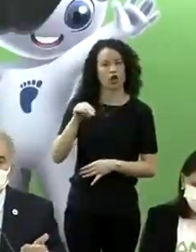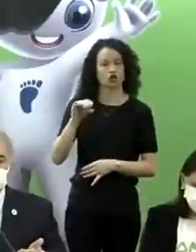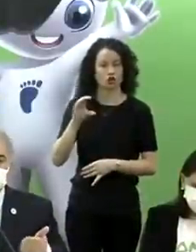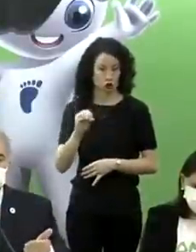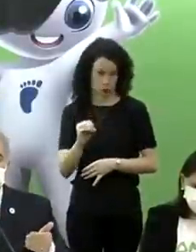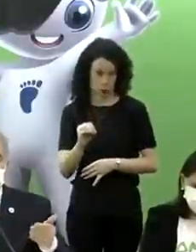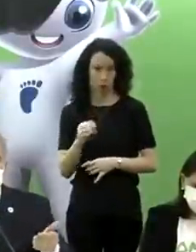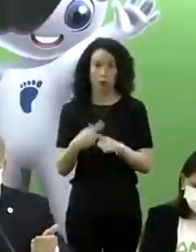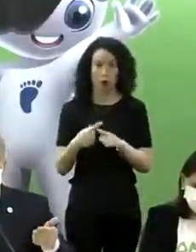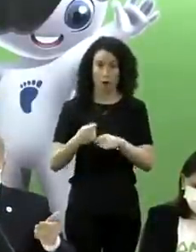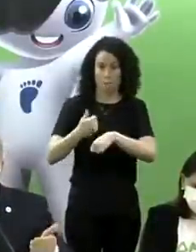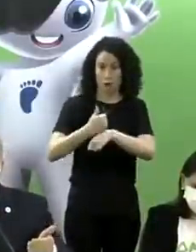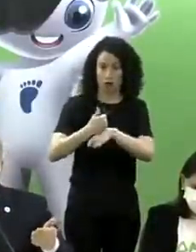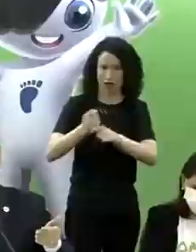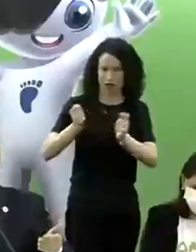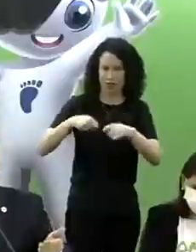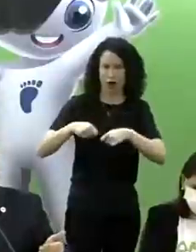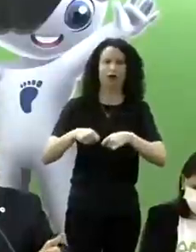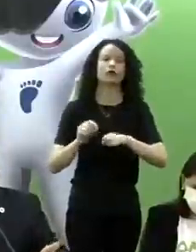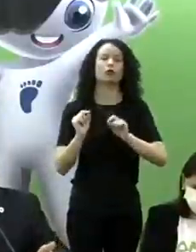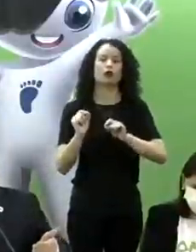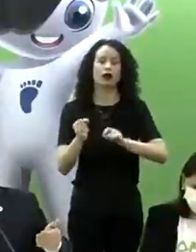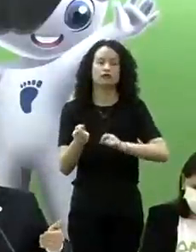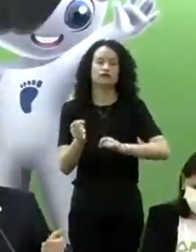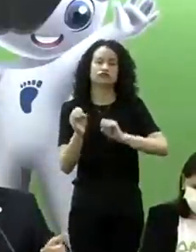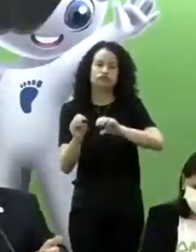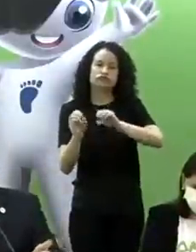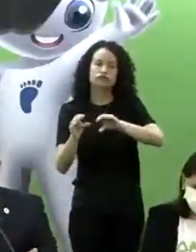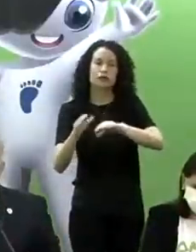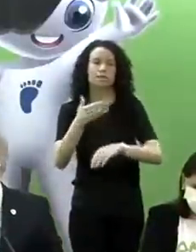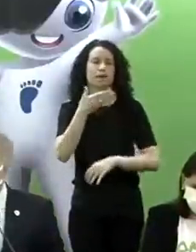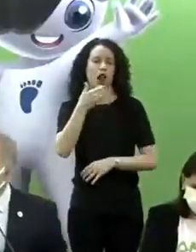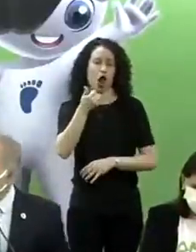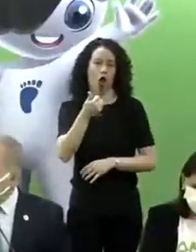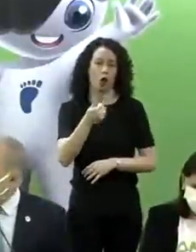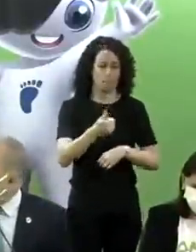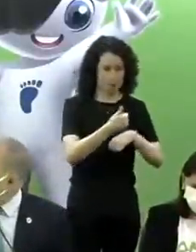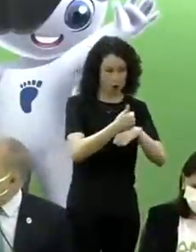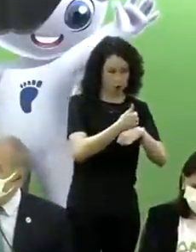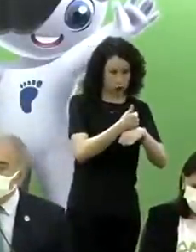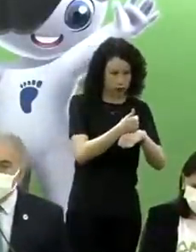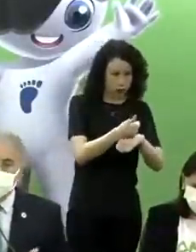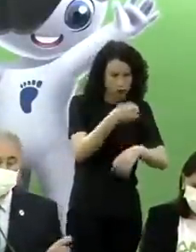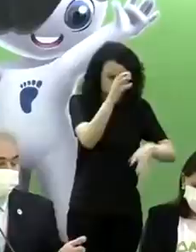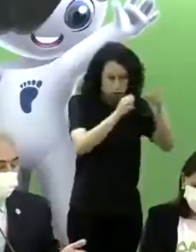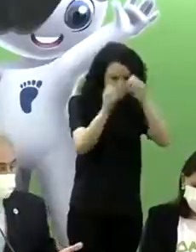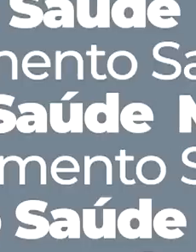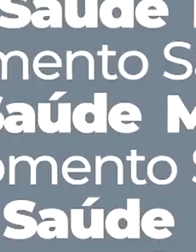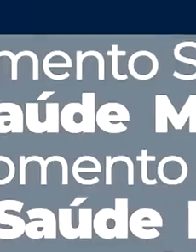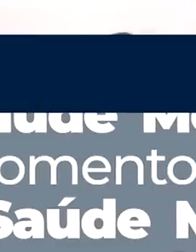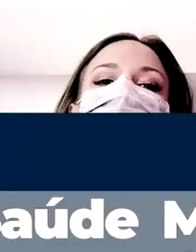os profissionais de saúde que estão lá na ponta para fazer o diagnóstico precoce.